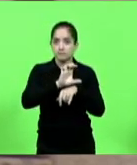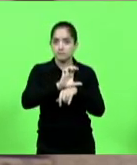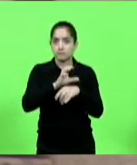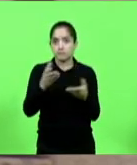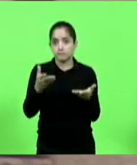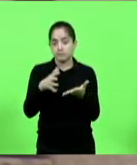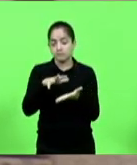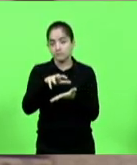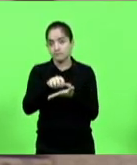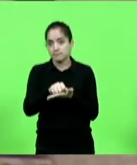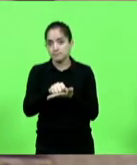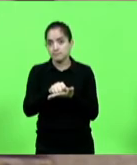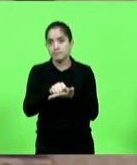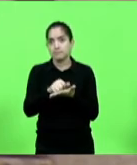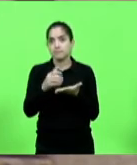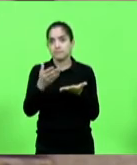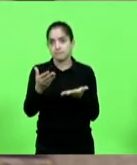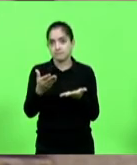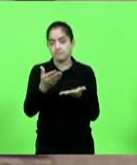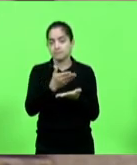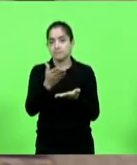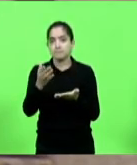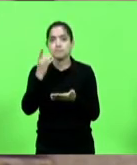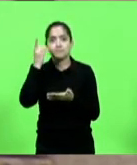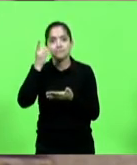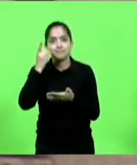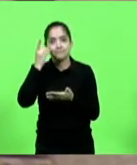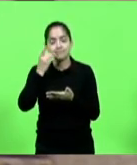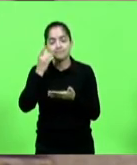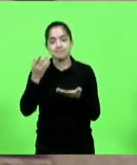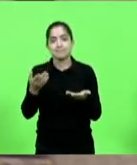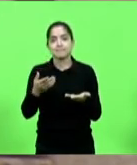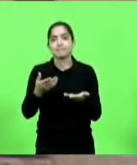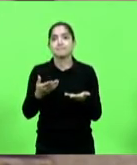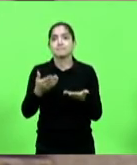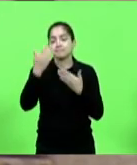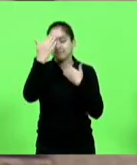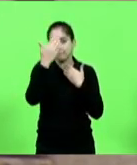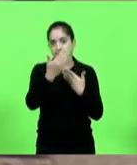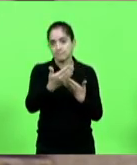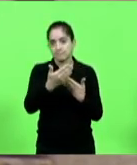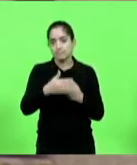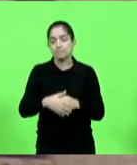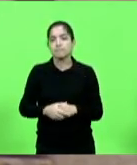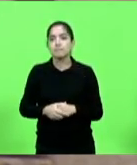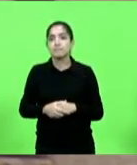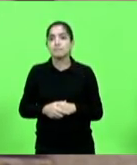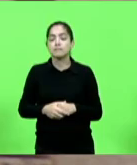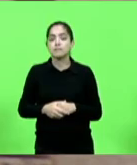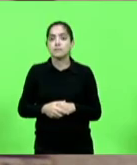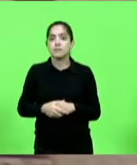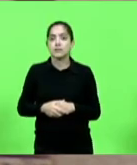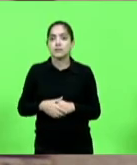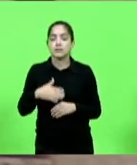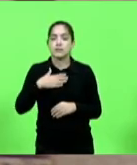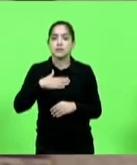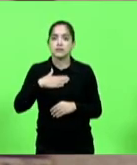registrado, senhor presidente, senhoras e senhores deputados, o meu agradecimento e a minha,